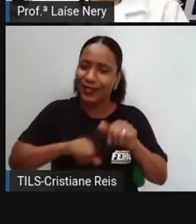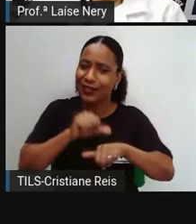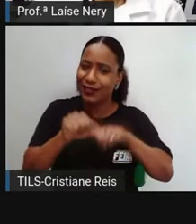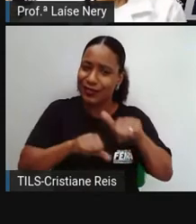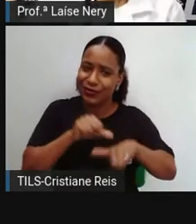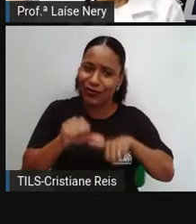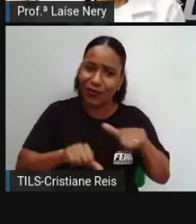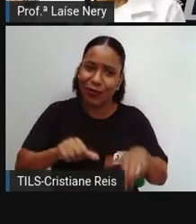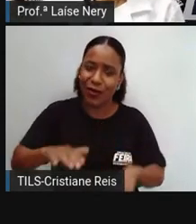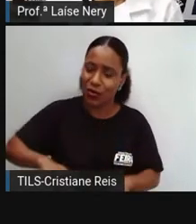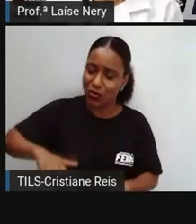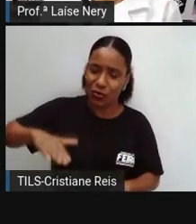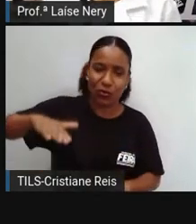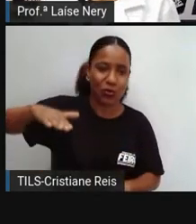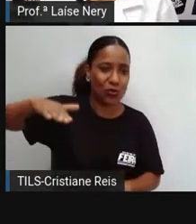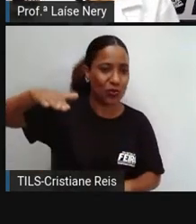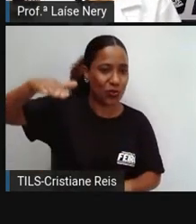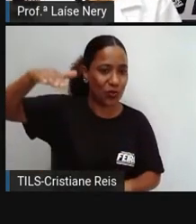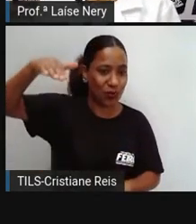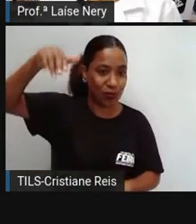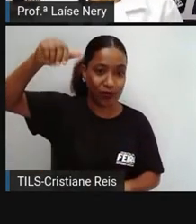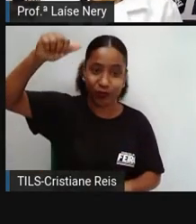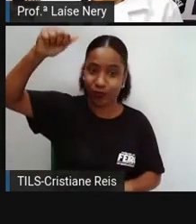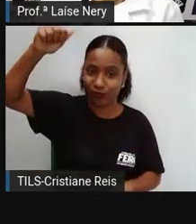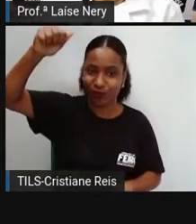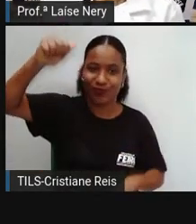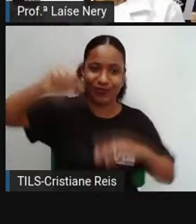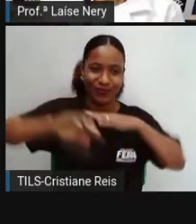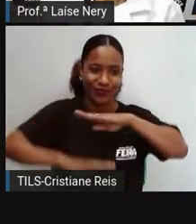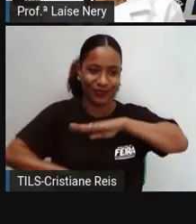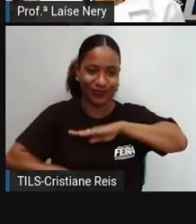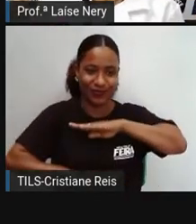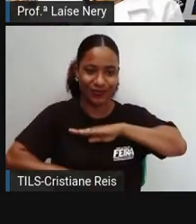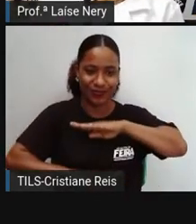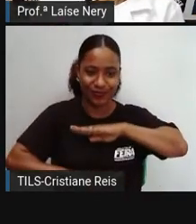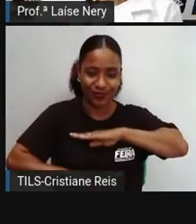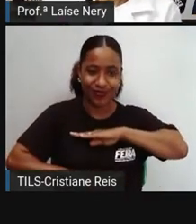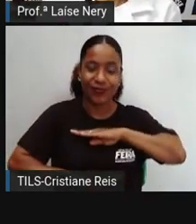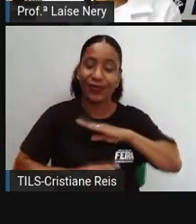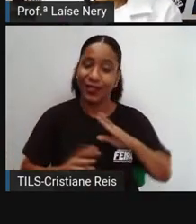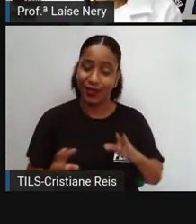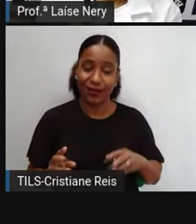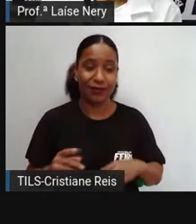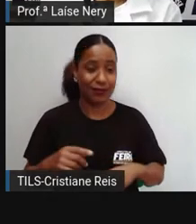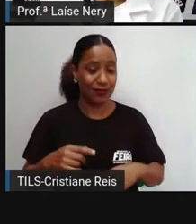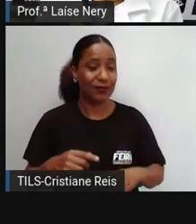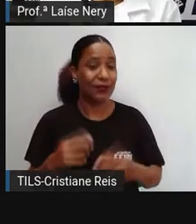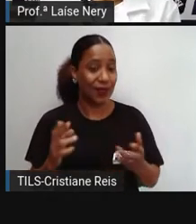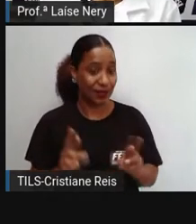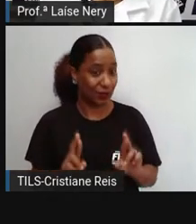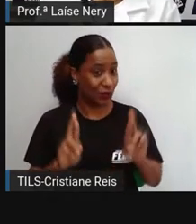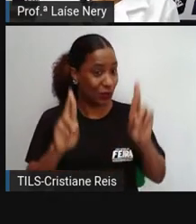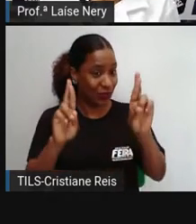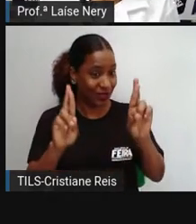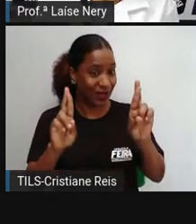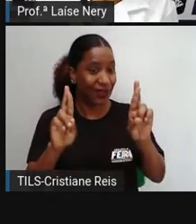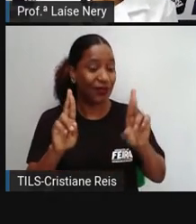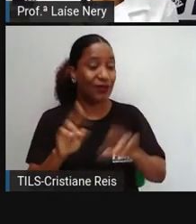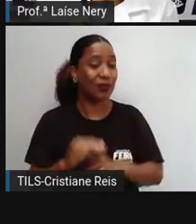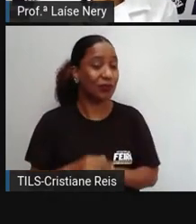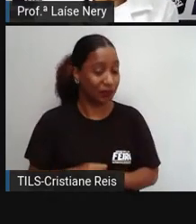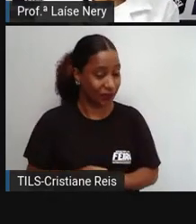um corpo adulto preparado para ser responsável por uma família, para se